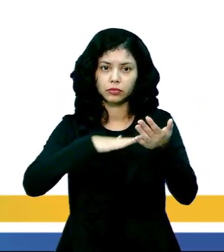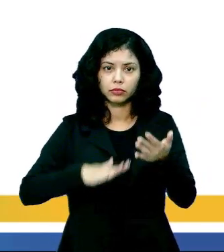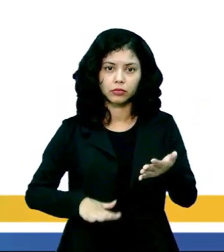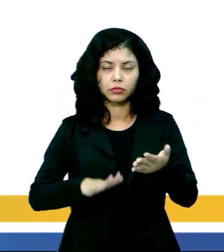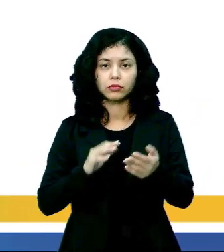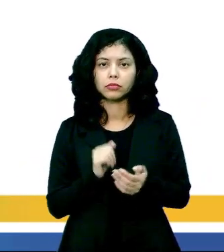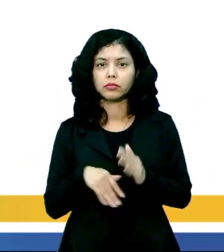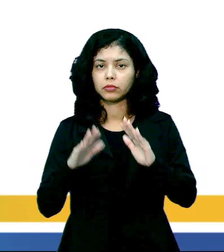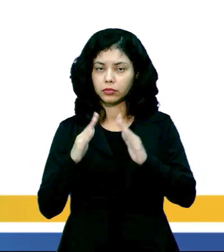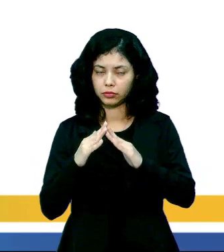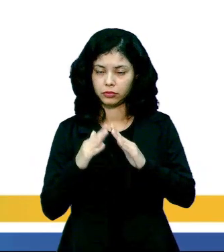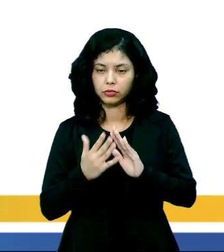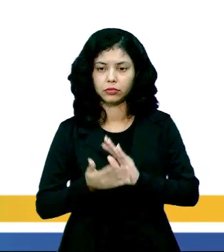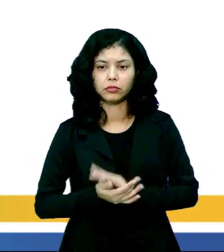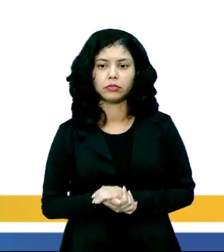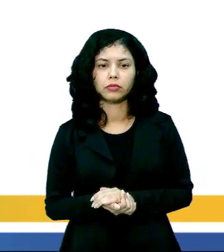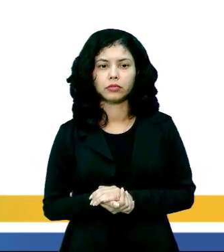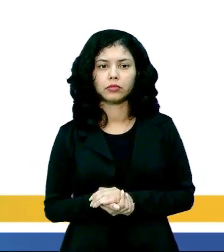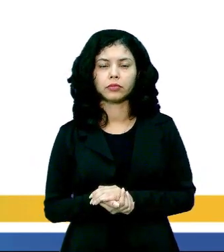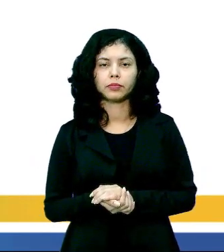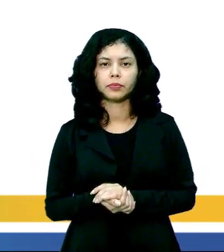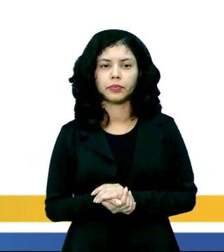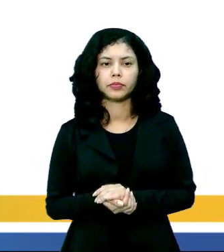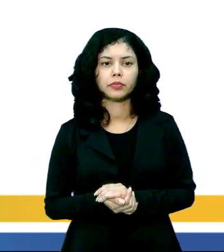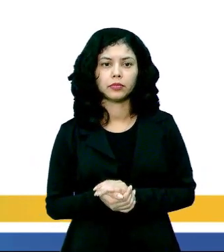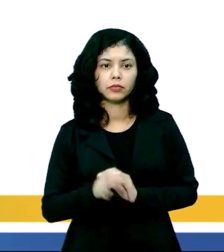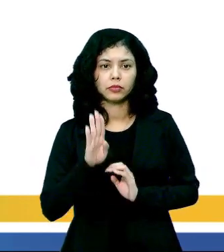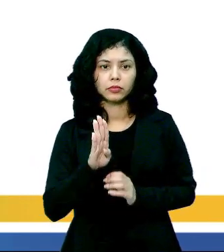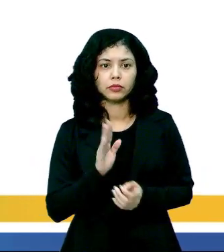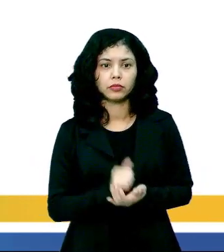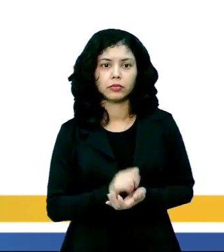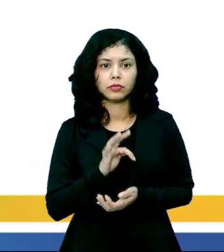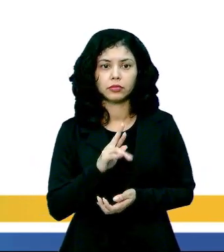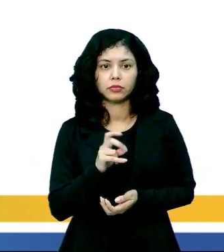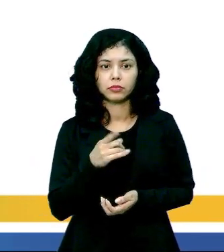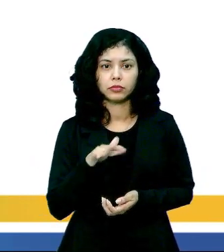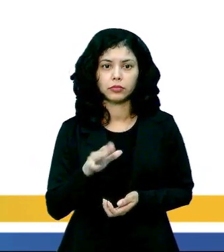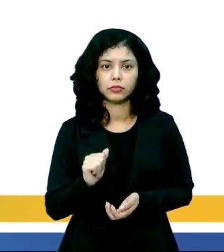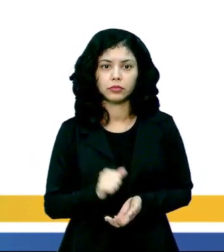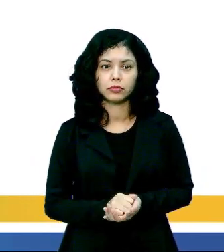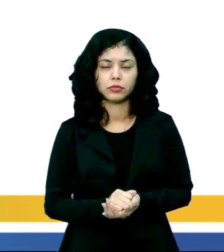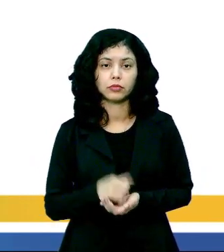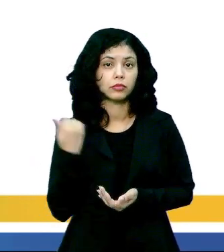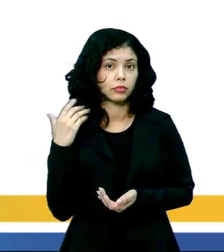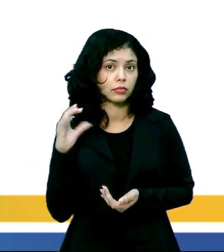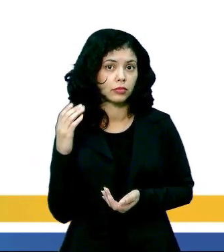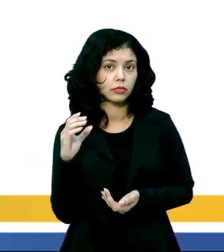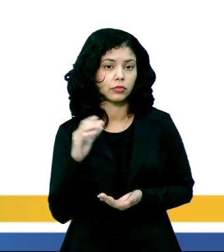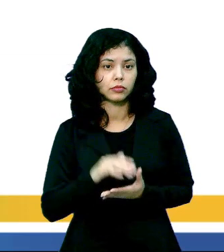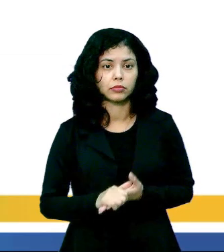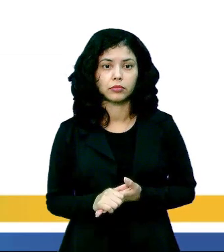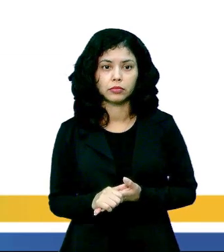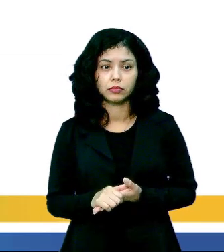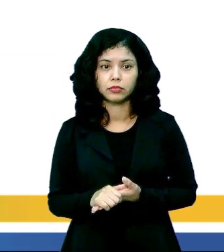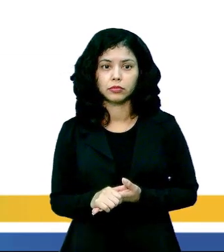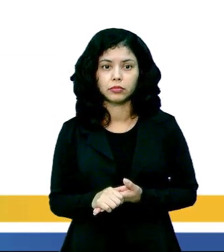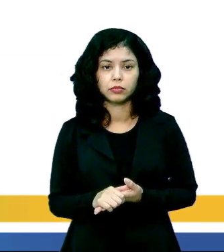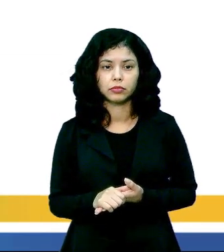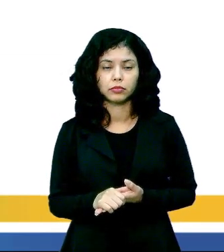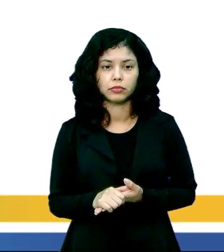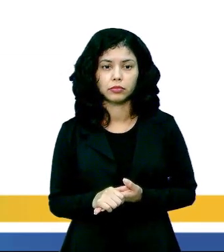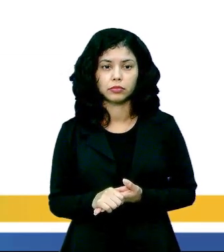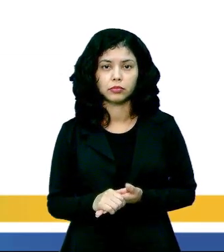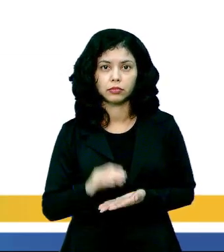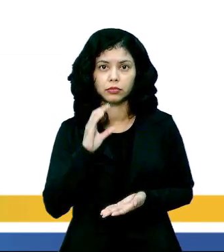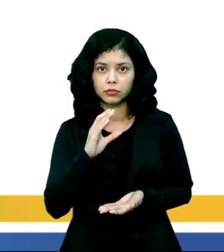A, qualificação da atividade doméstica, B, elitização da carreira científica,